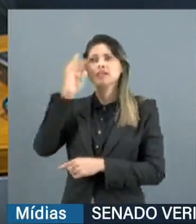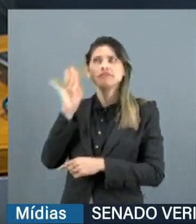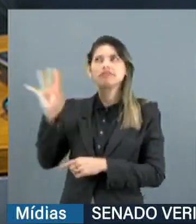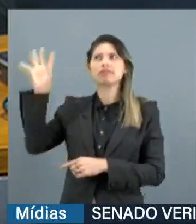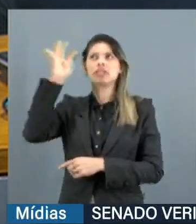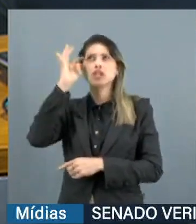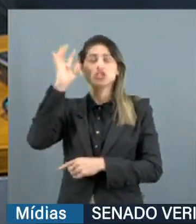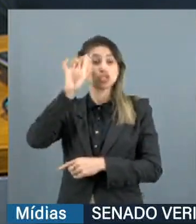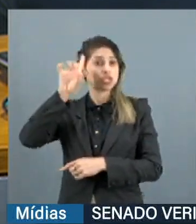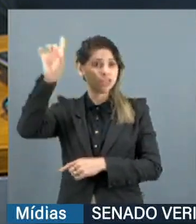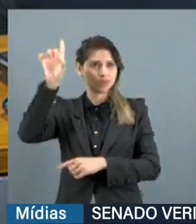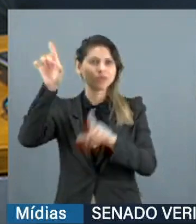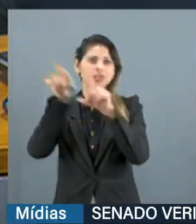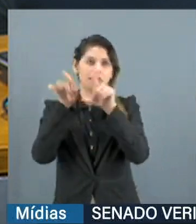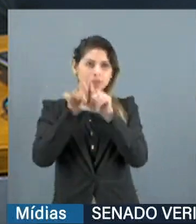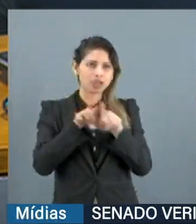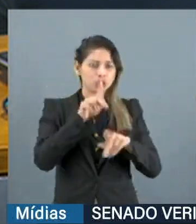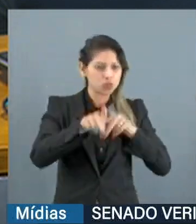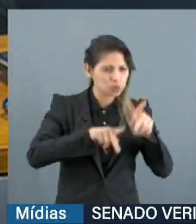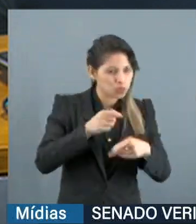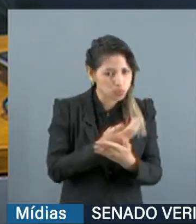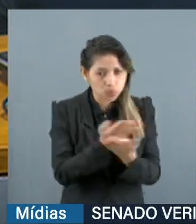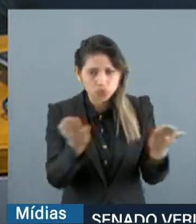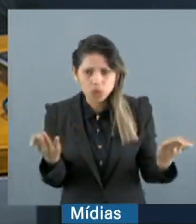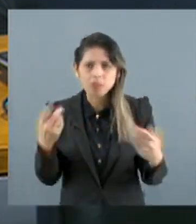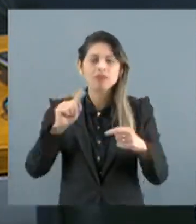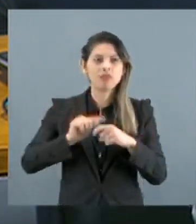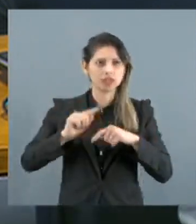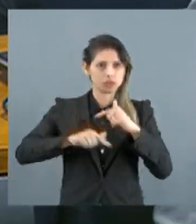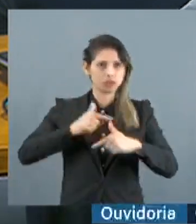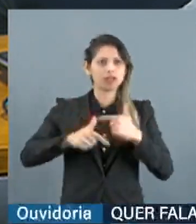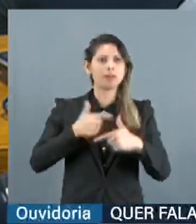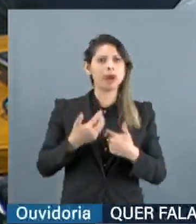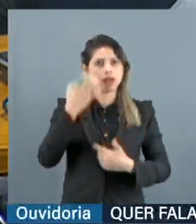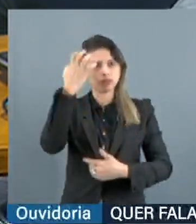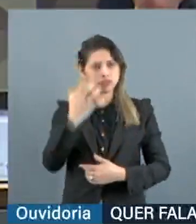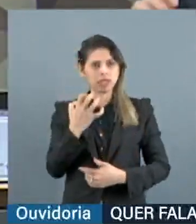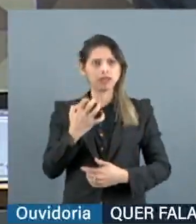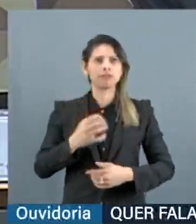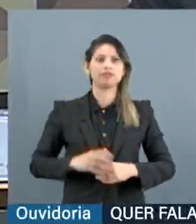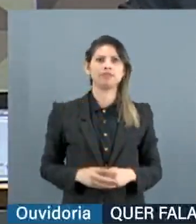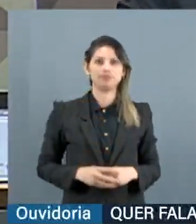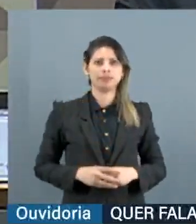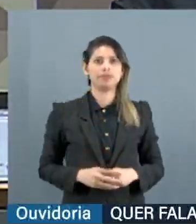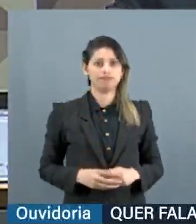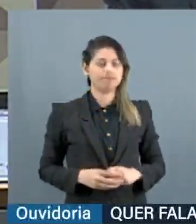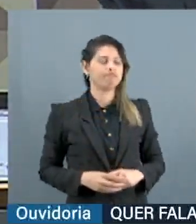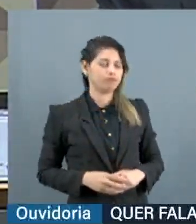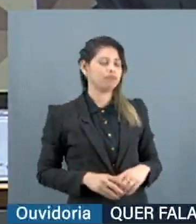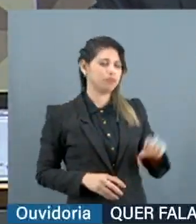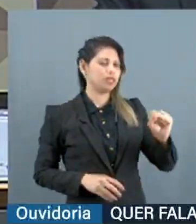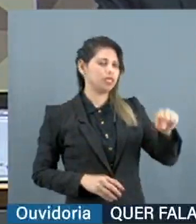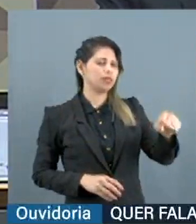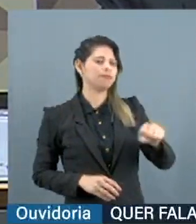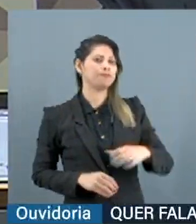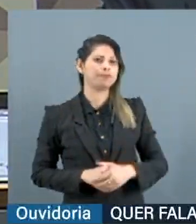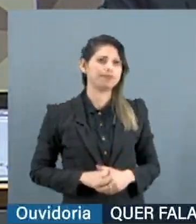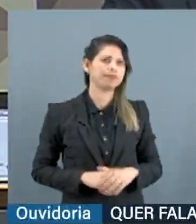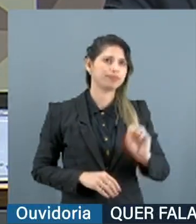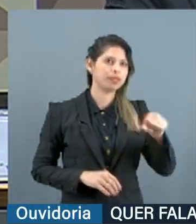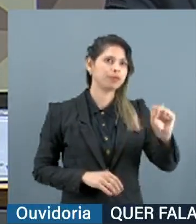diante de Deus e dos homens, de que fez um trabalho sincero nessa CPMI. Pode ter certeza que será, pastor Sostes.